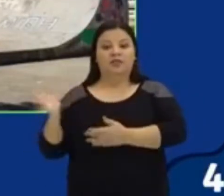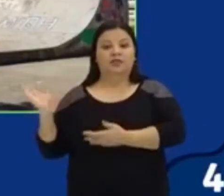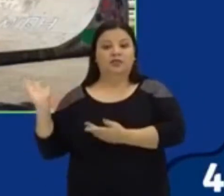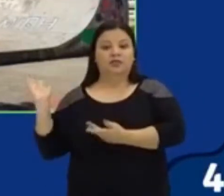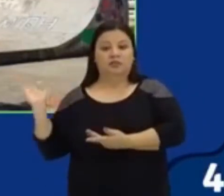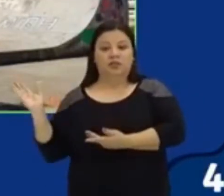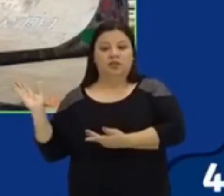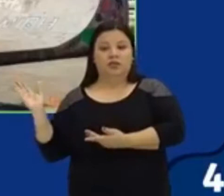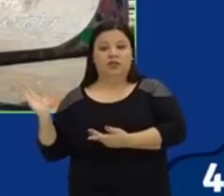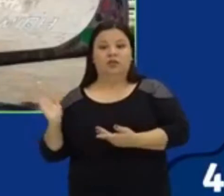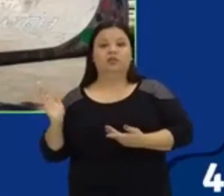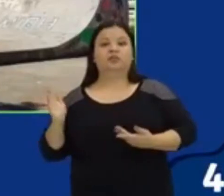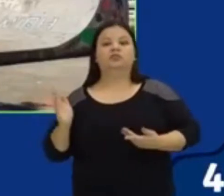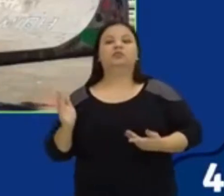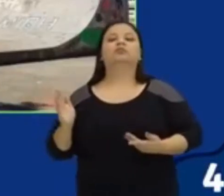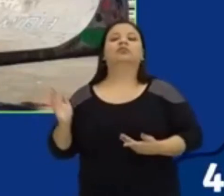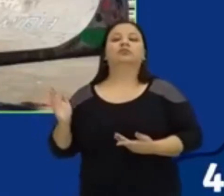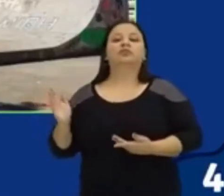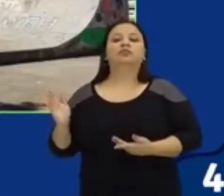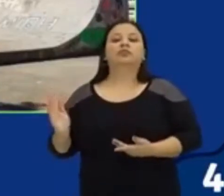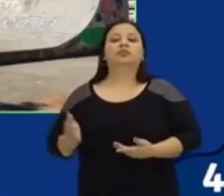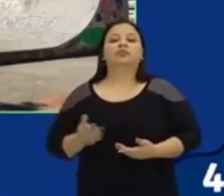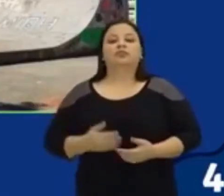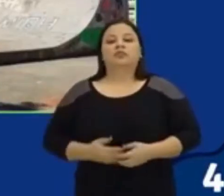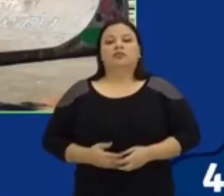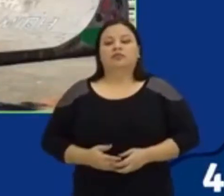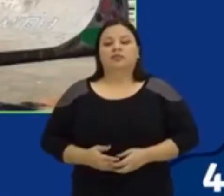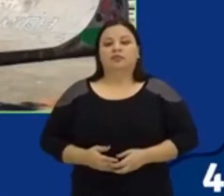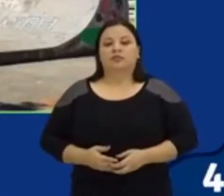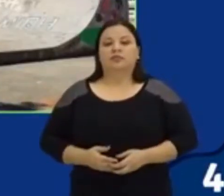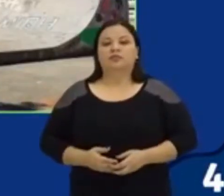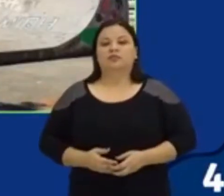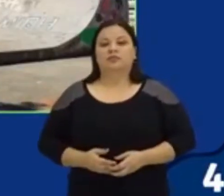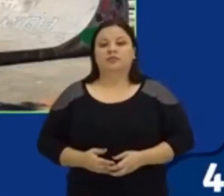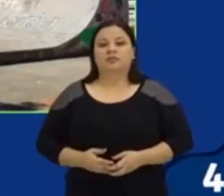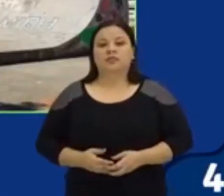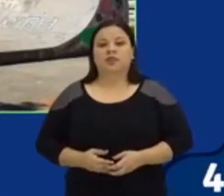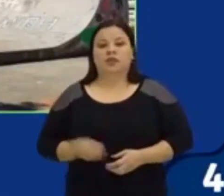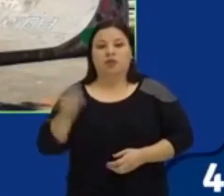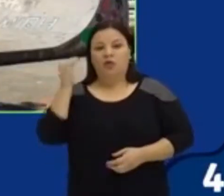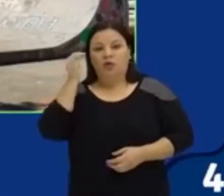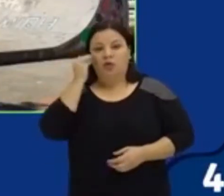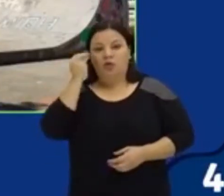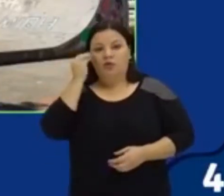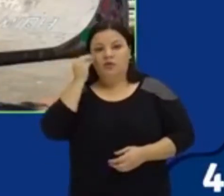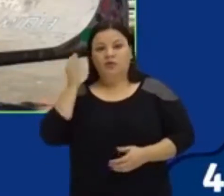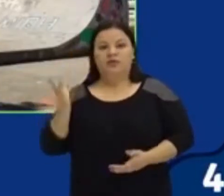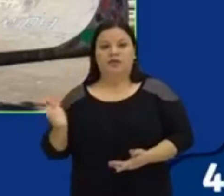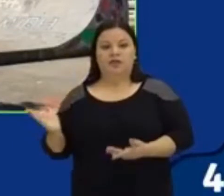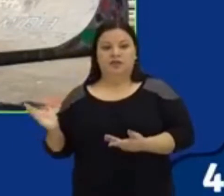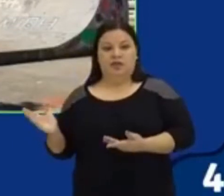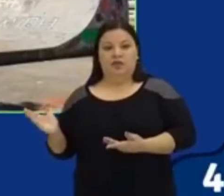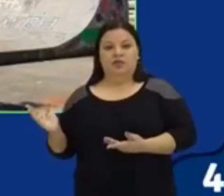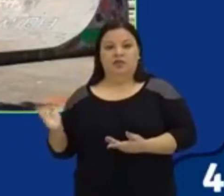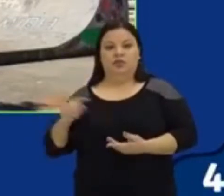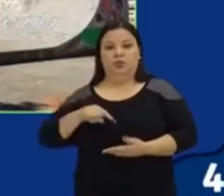temos aqui um chafariz, no caso, onde, se você for observar aqui, tem a